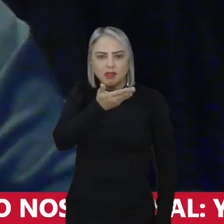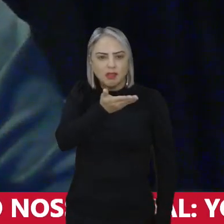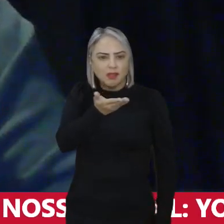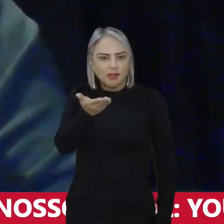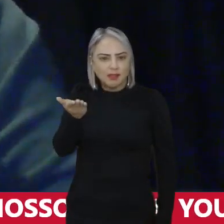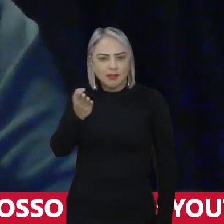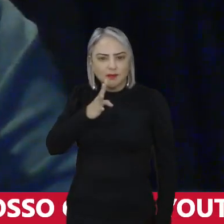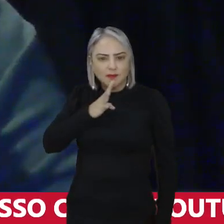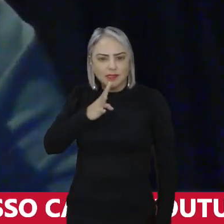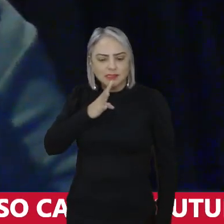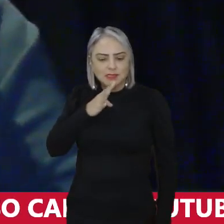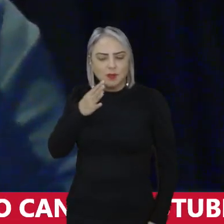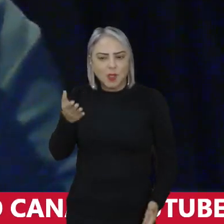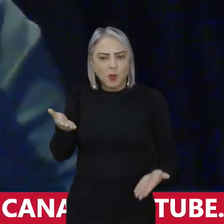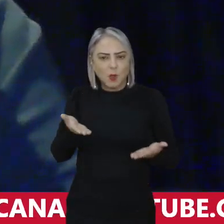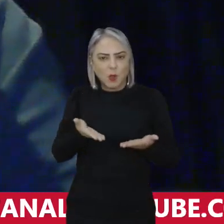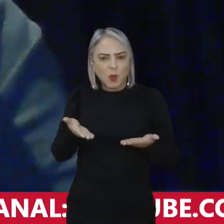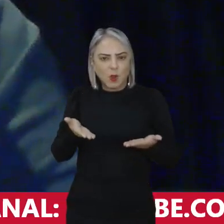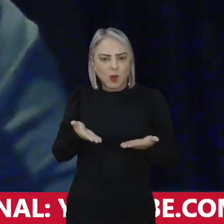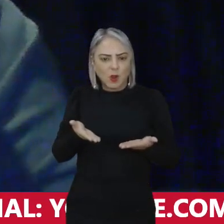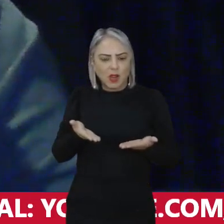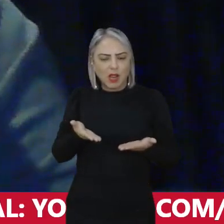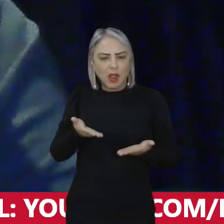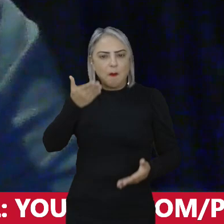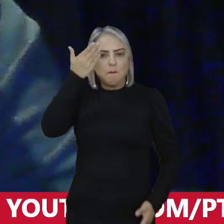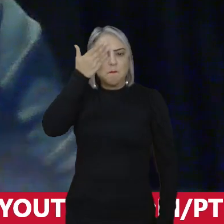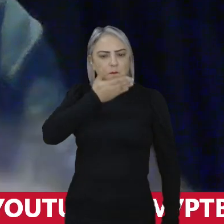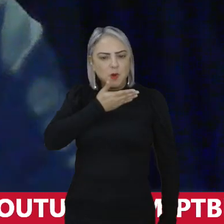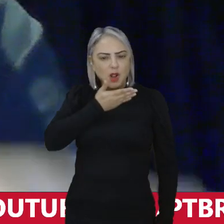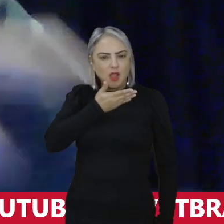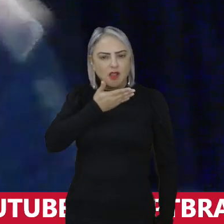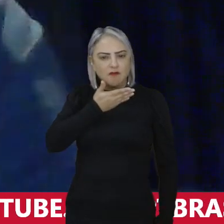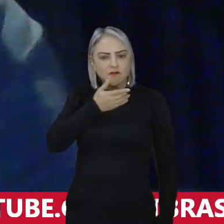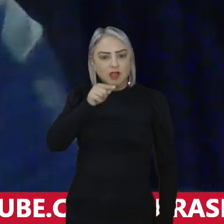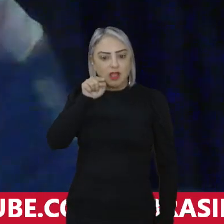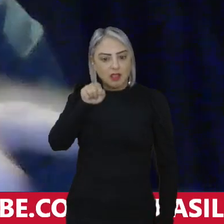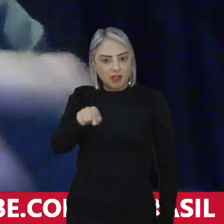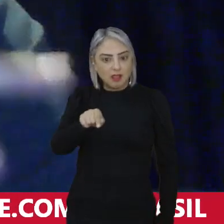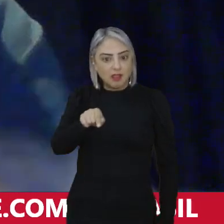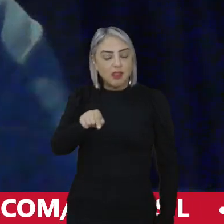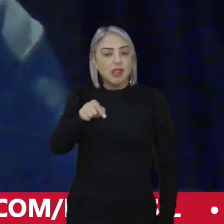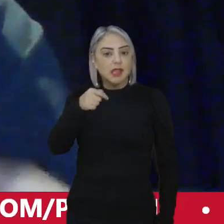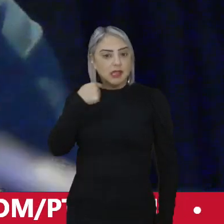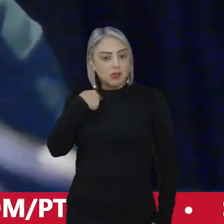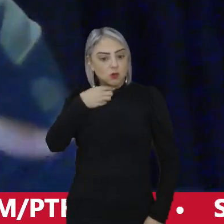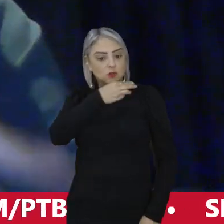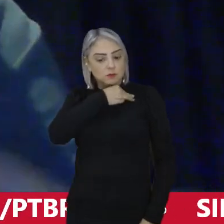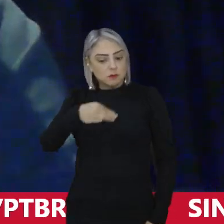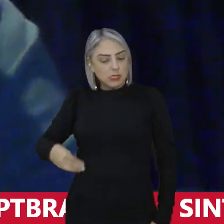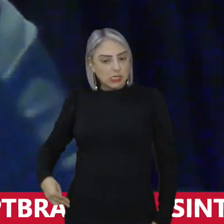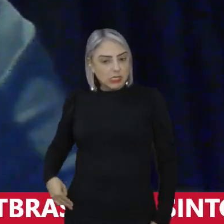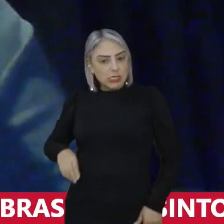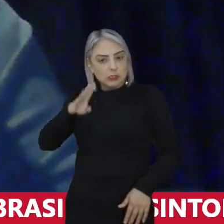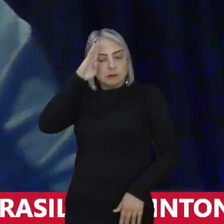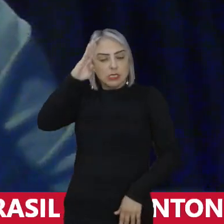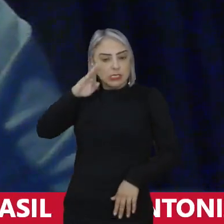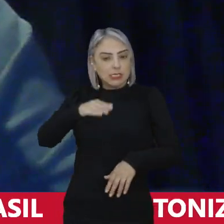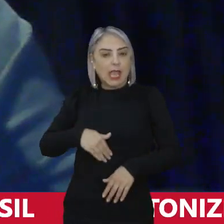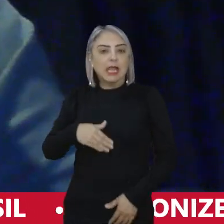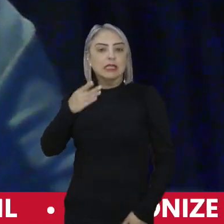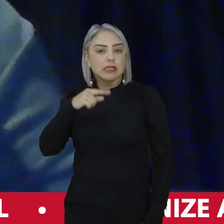agora, comprovando o conhecimento dos ministros militares em torturas,